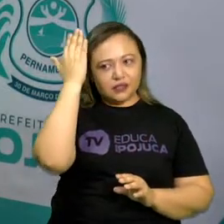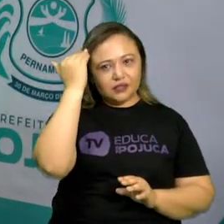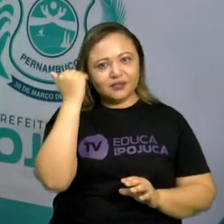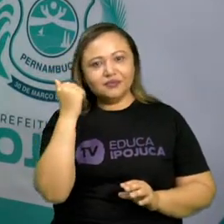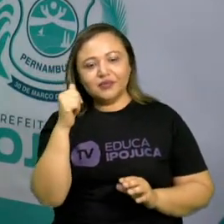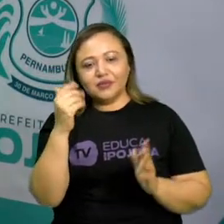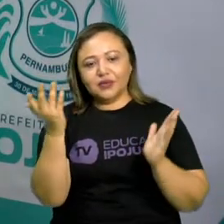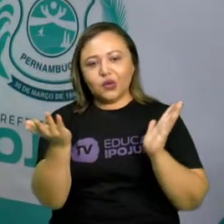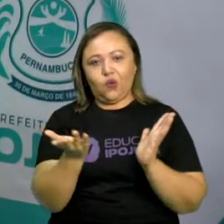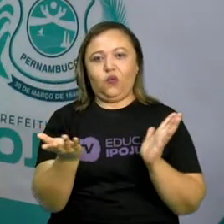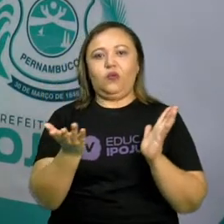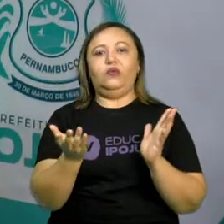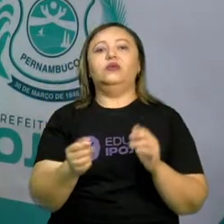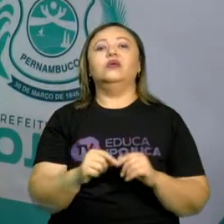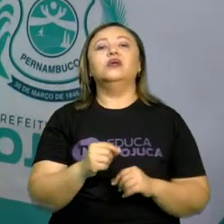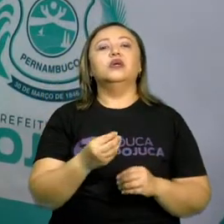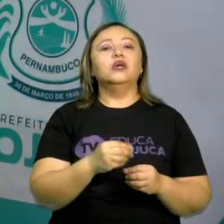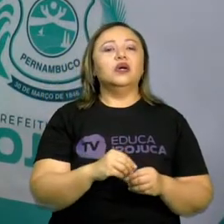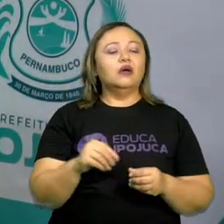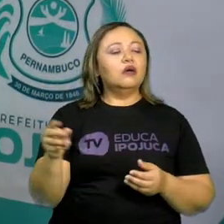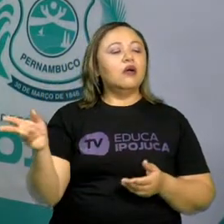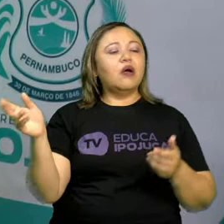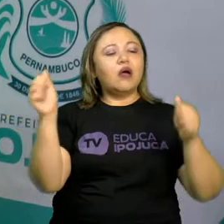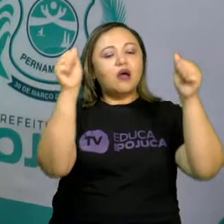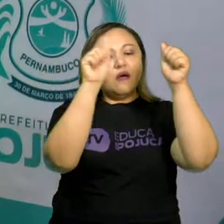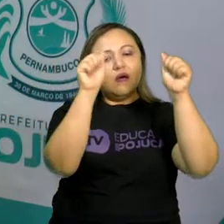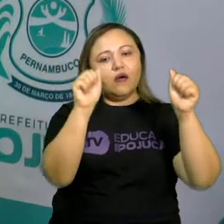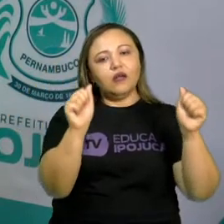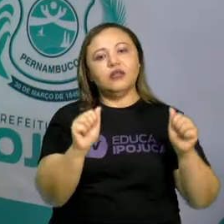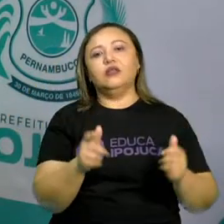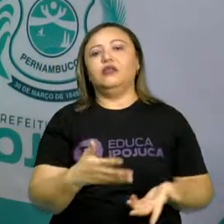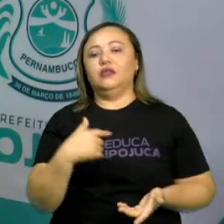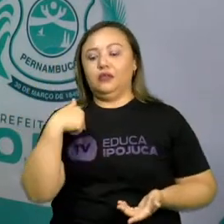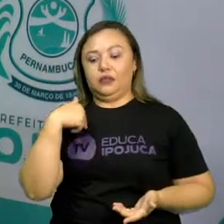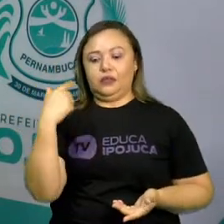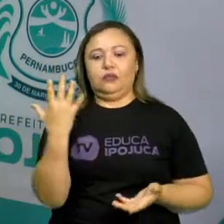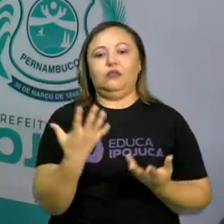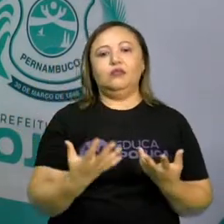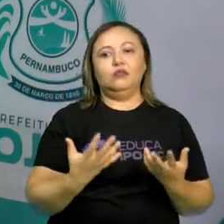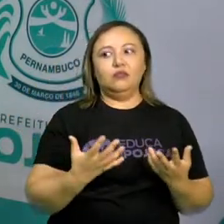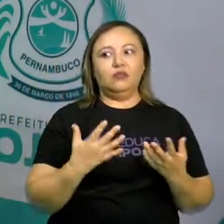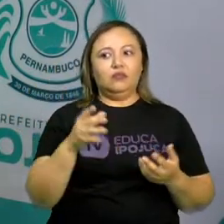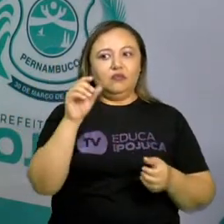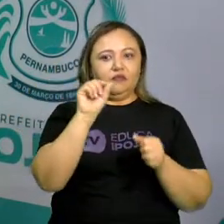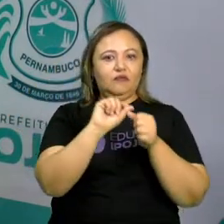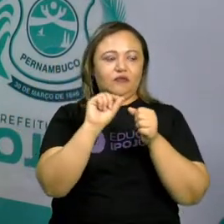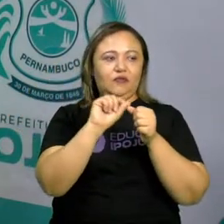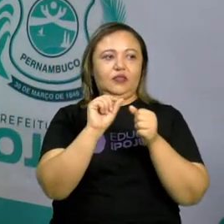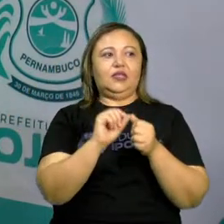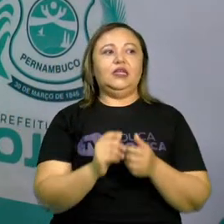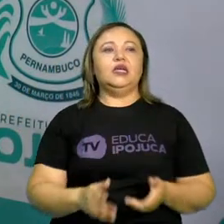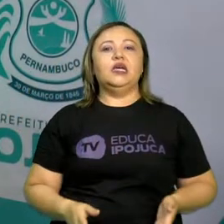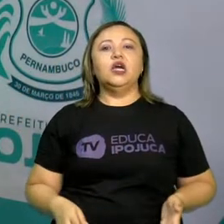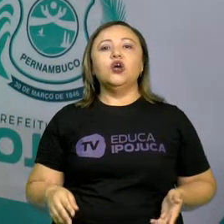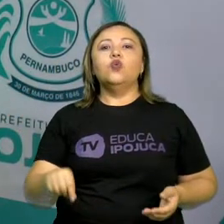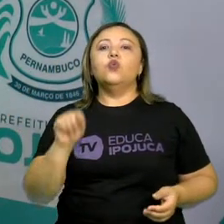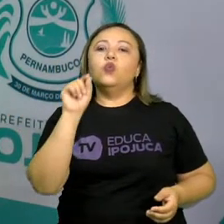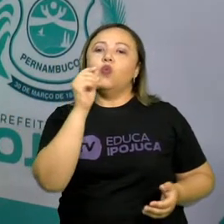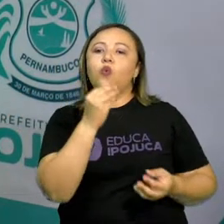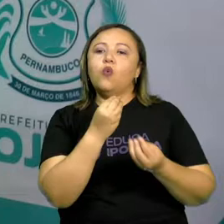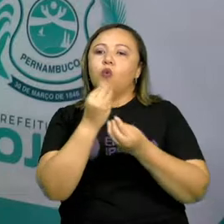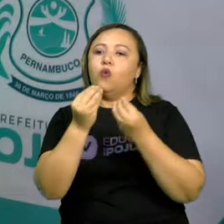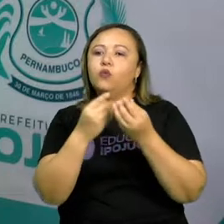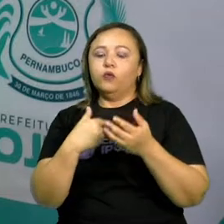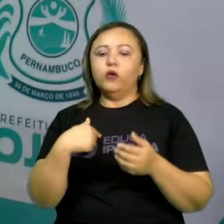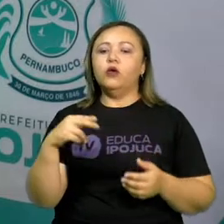saber que tipo de arte eu quero fazer. Qual o elemento que eu quero usar pra